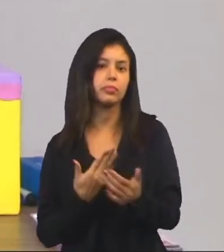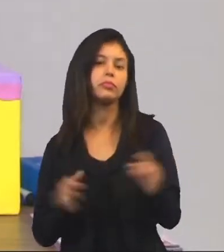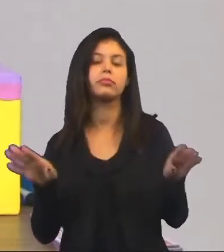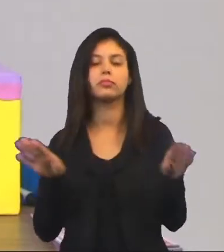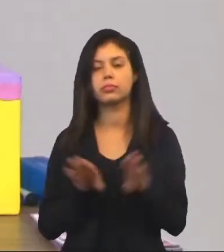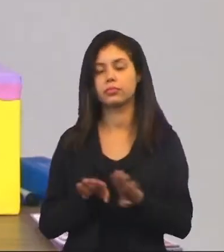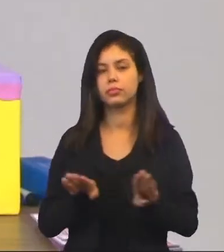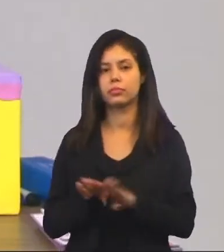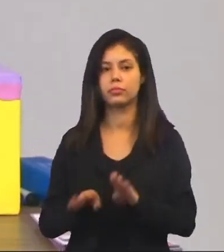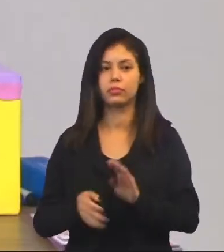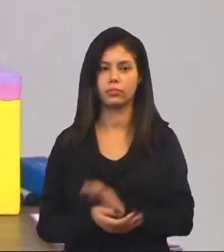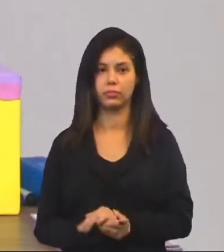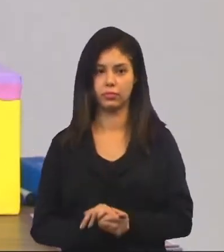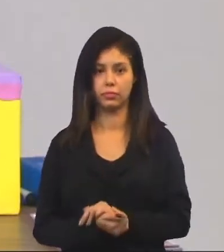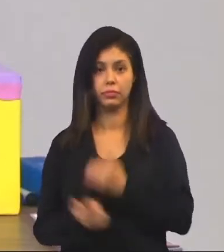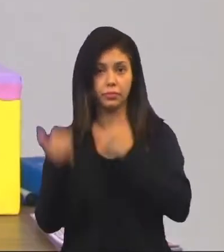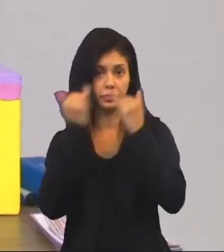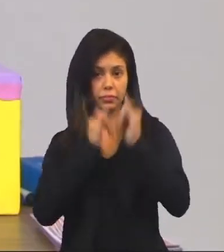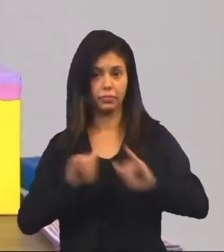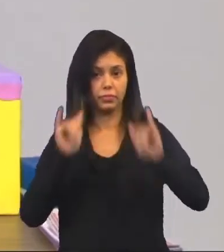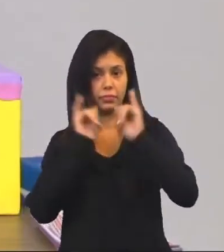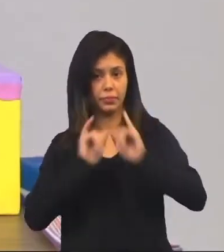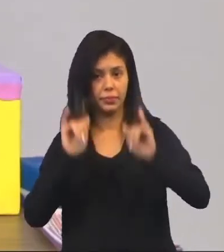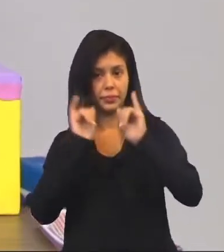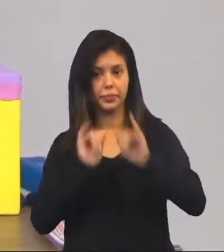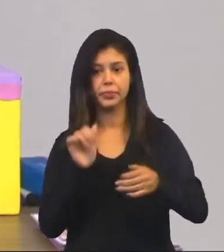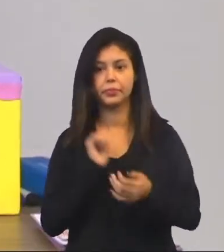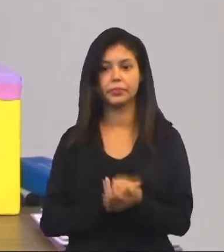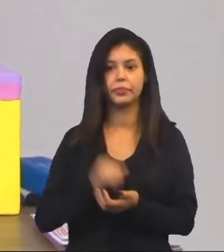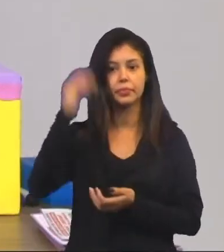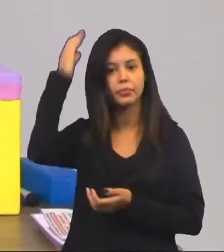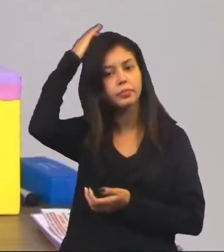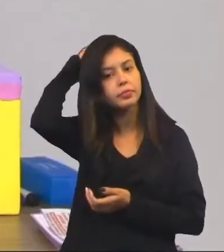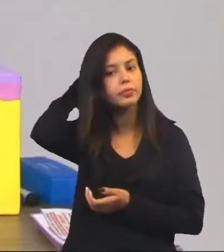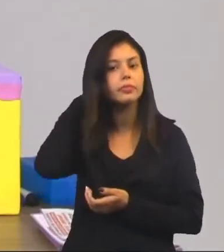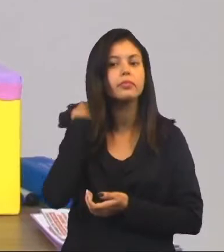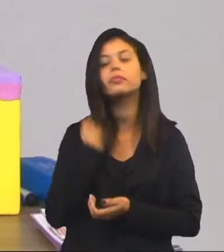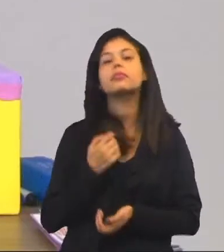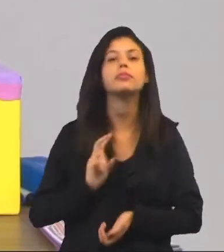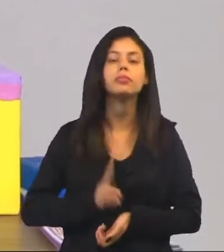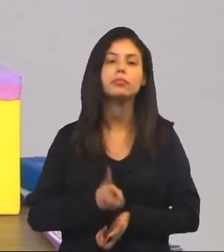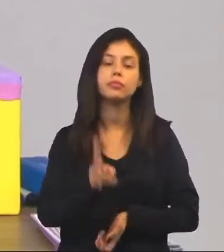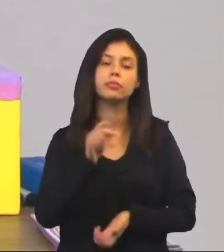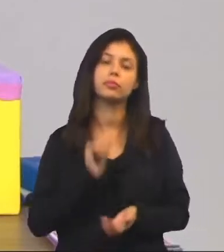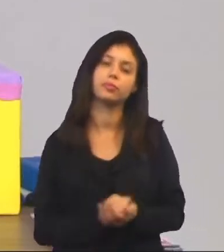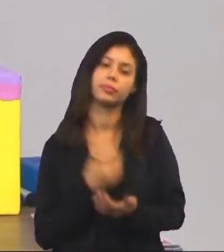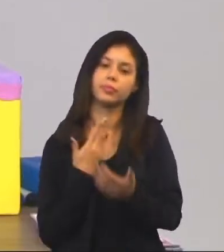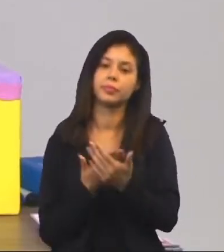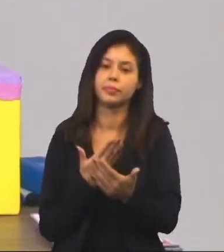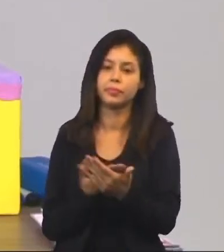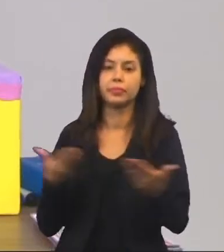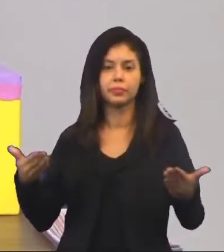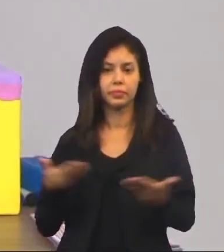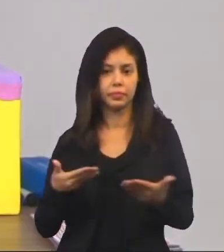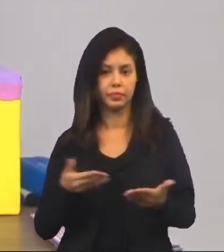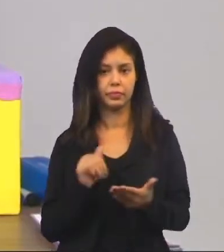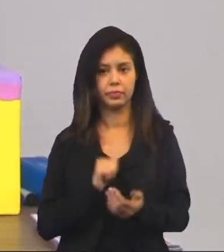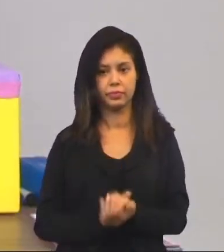também um anúncio, tá? E agora vamos dar continuidade à nossa aula.